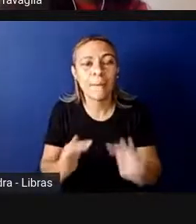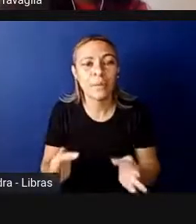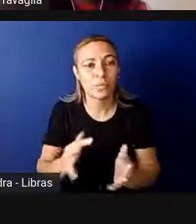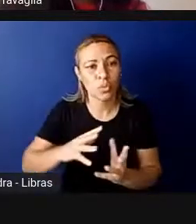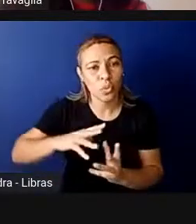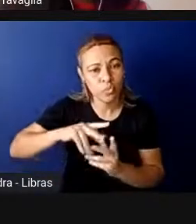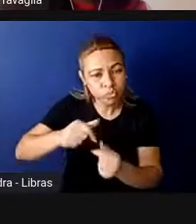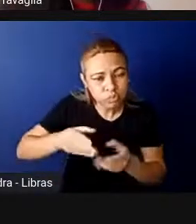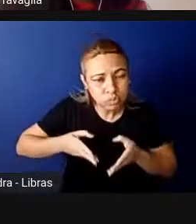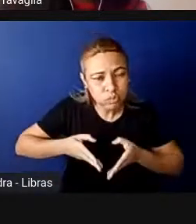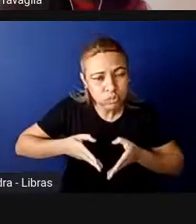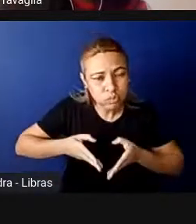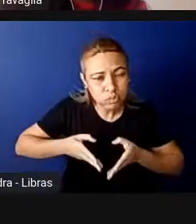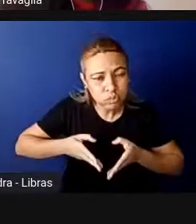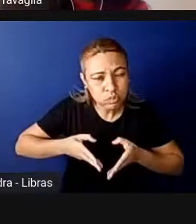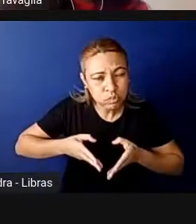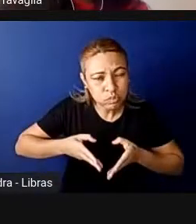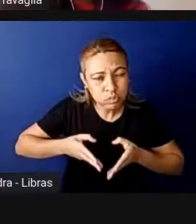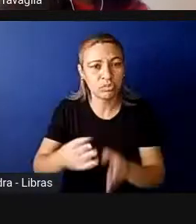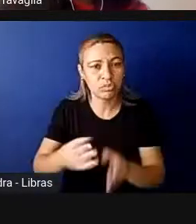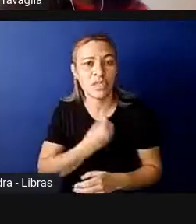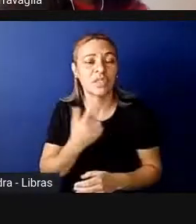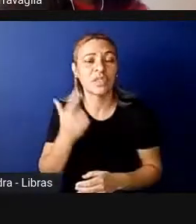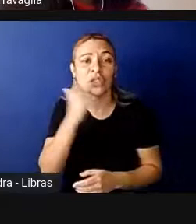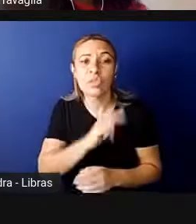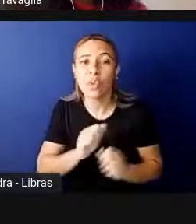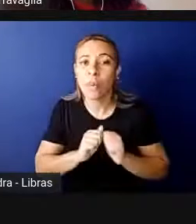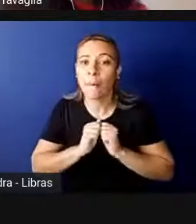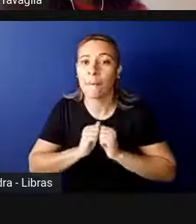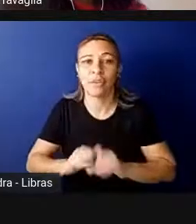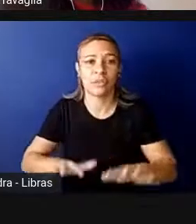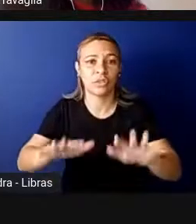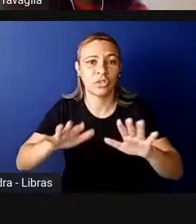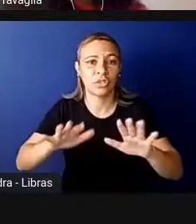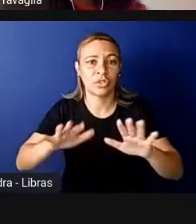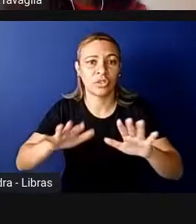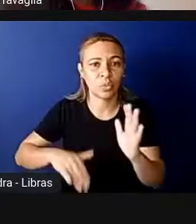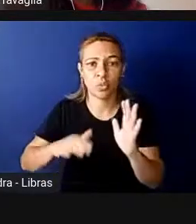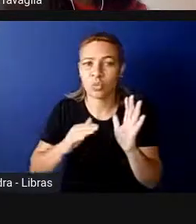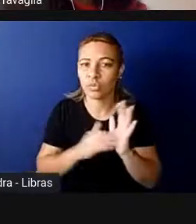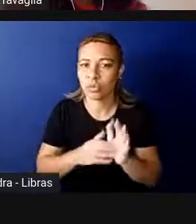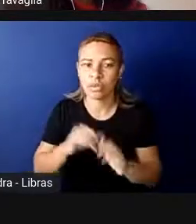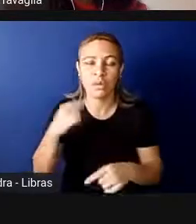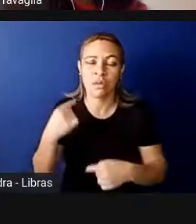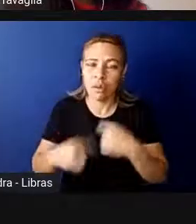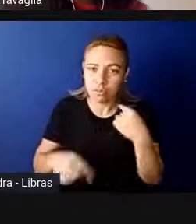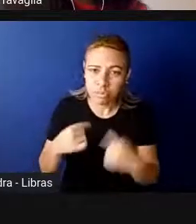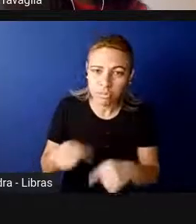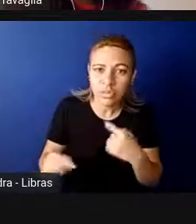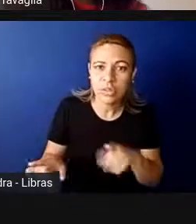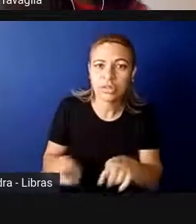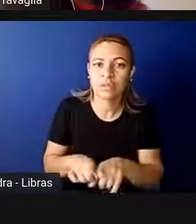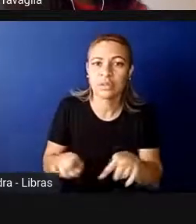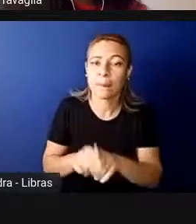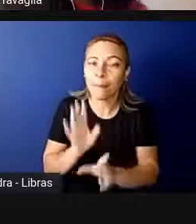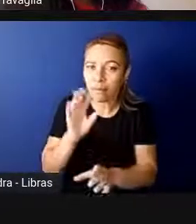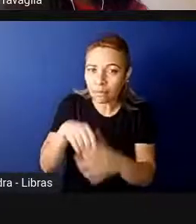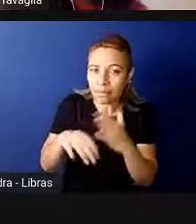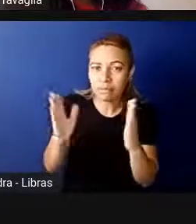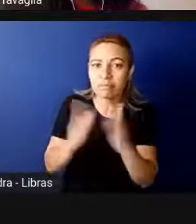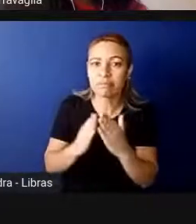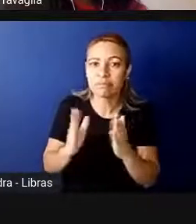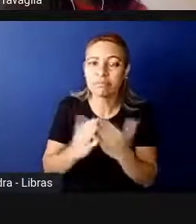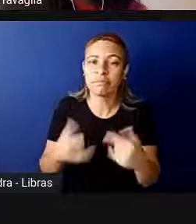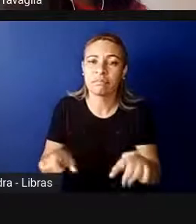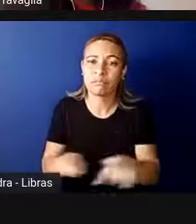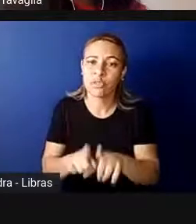todo mundo seja compartilhado conosco, é isso, na política também, na nossa casa também, em todos